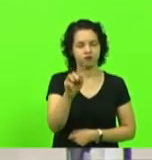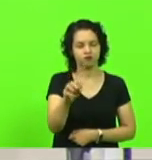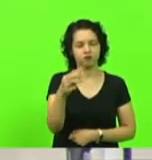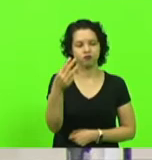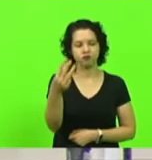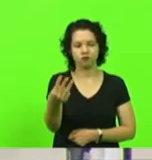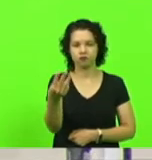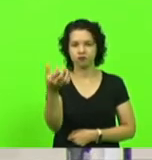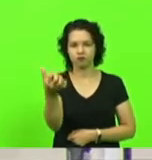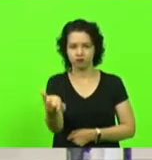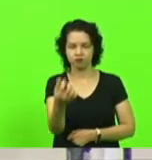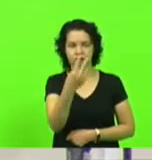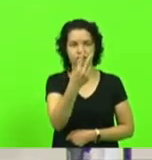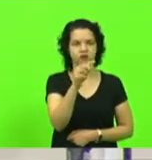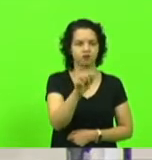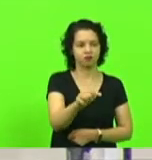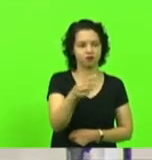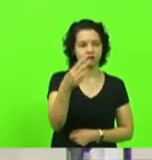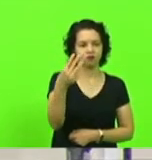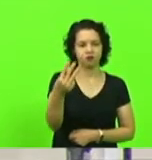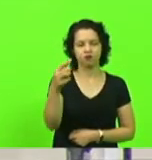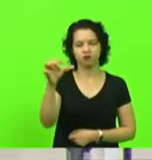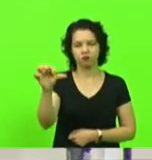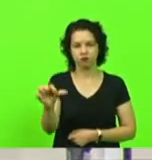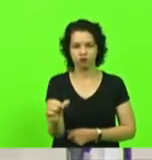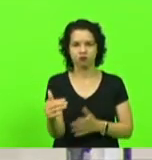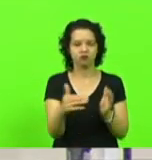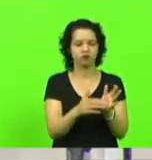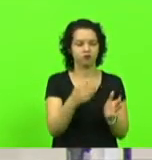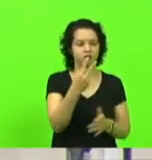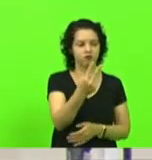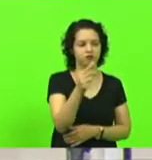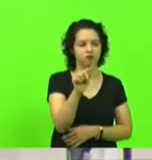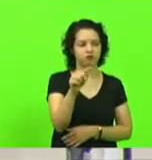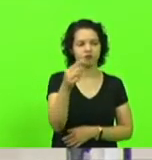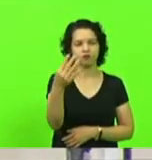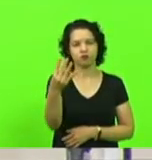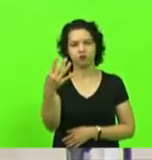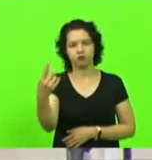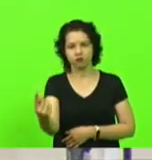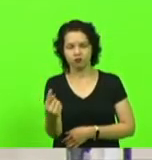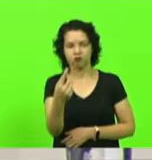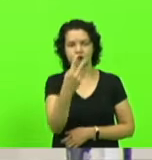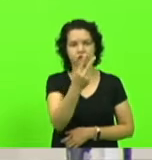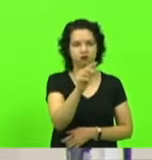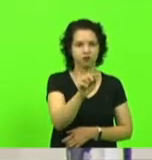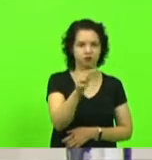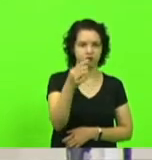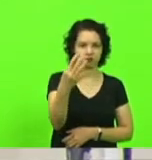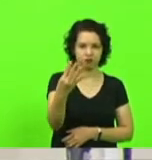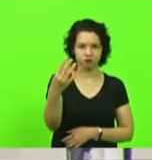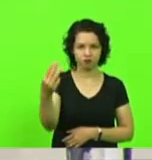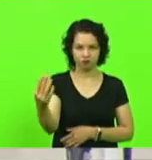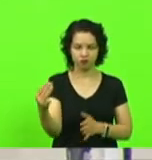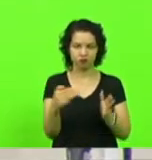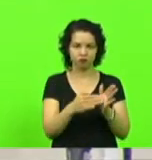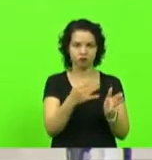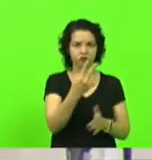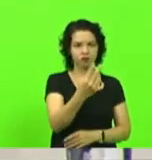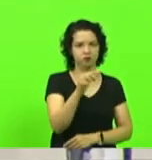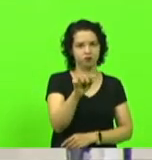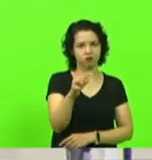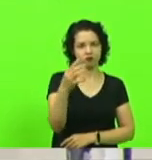2039 a 2041, 2043 a 2045